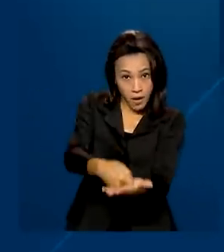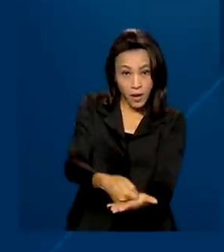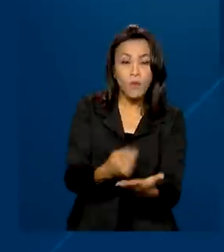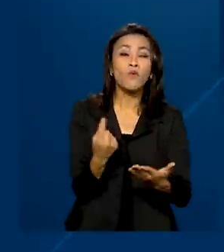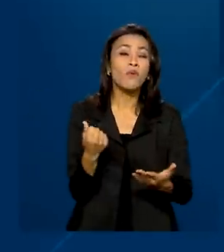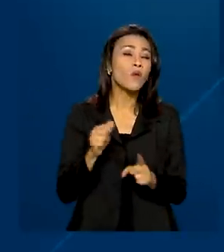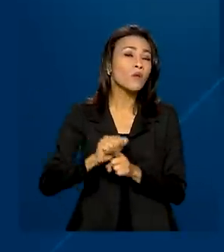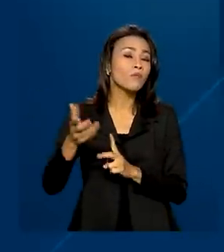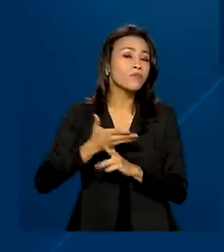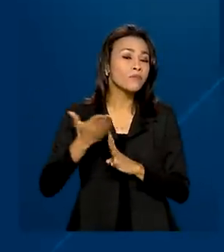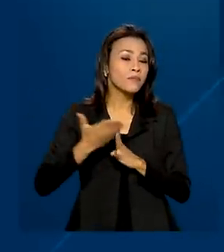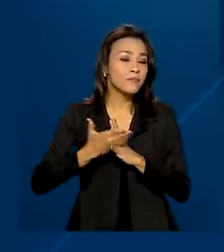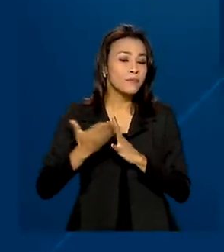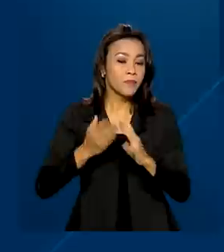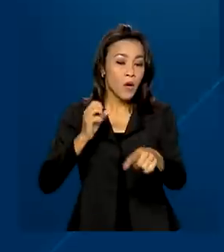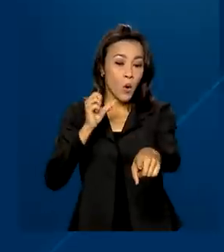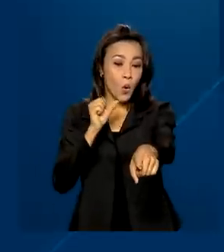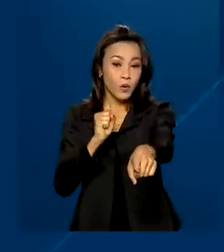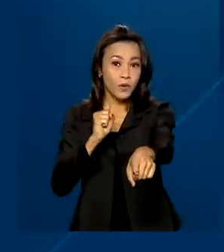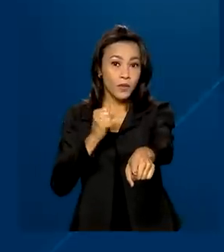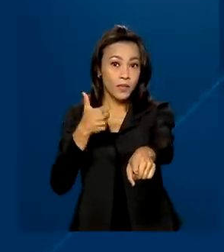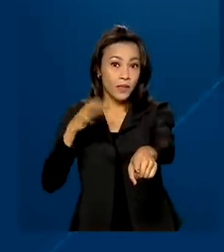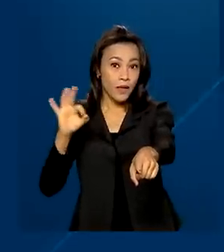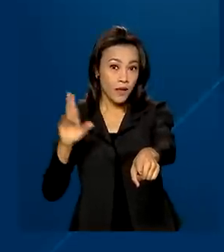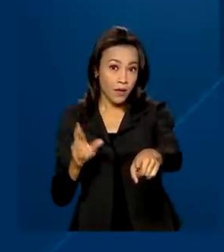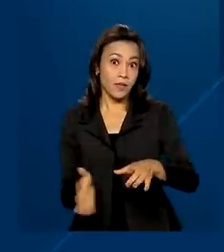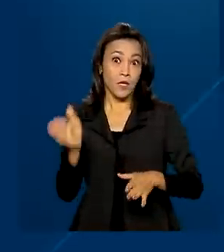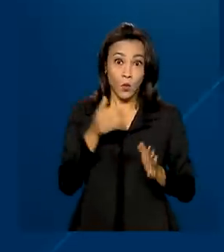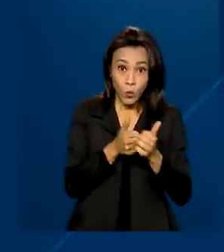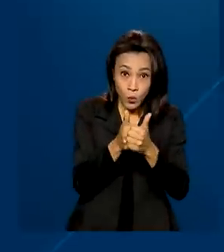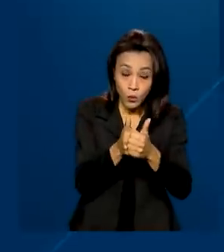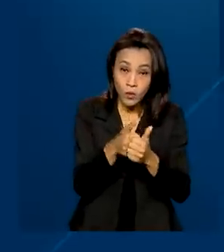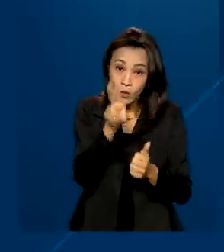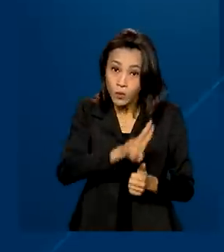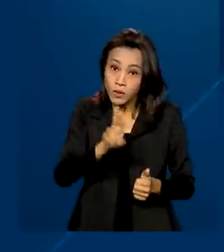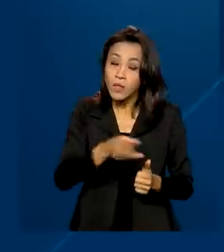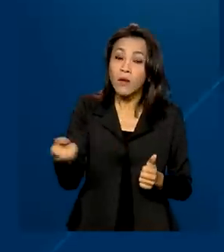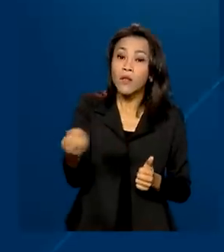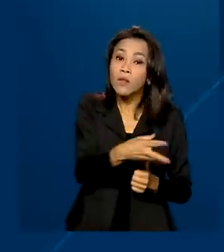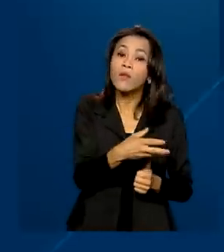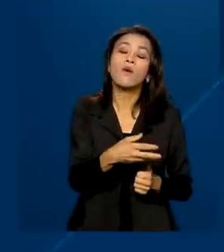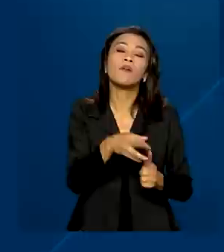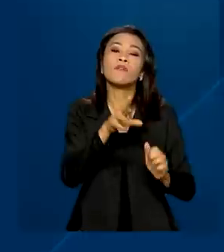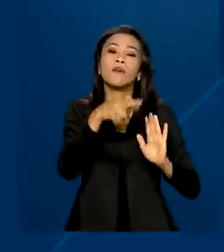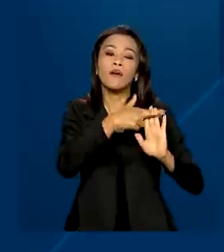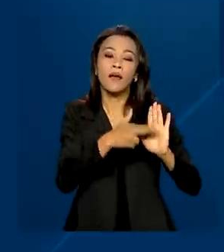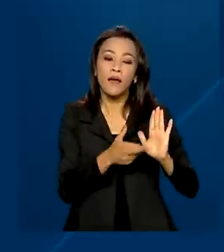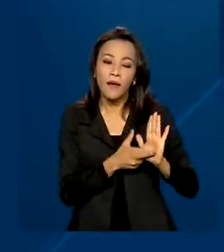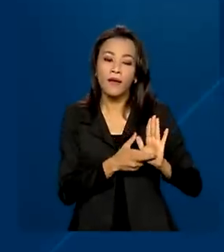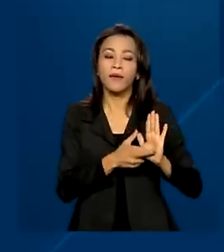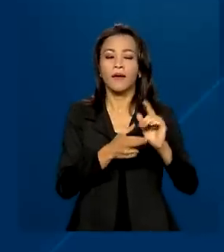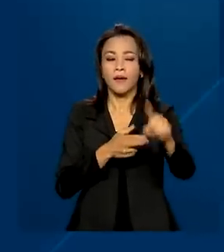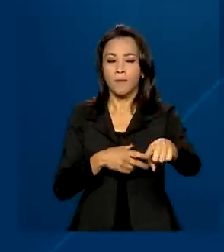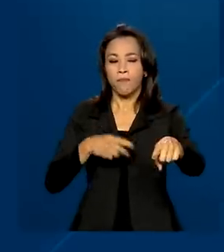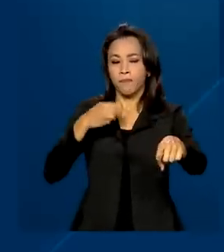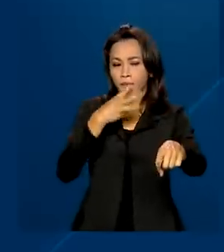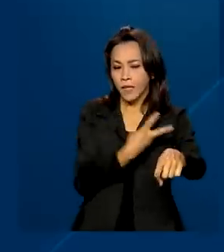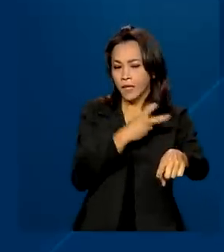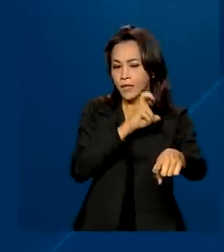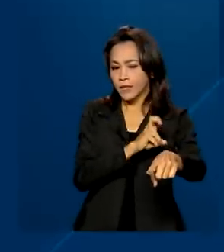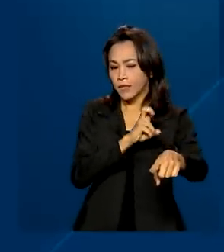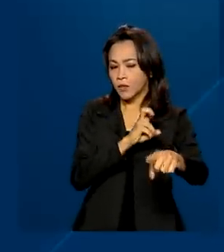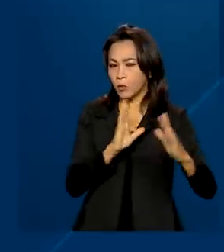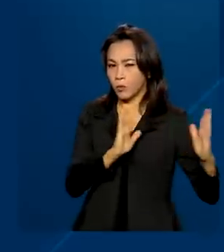prestação de R$ 810. Se usar a nova regra de redução de taxa de juros e 35 anos de